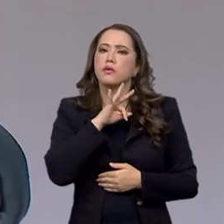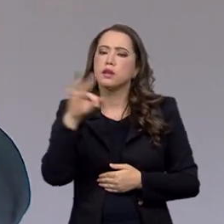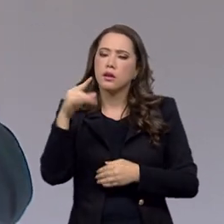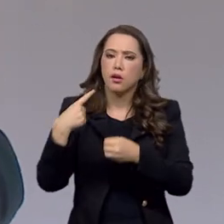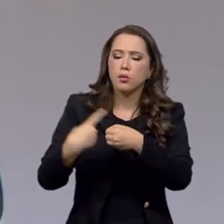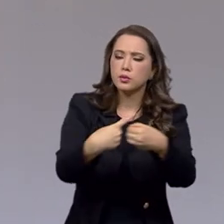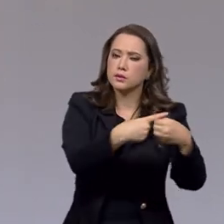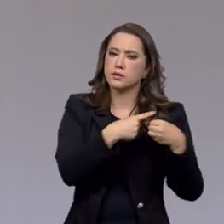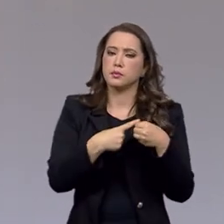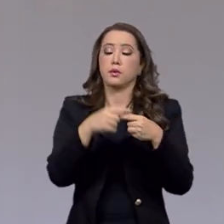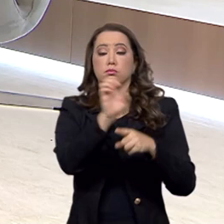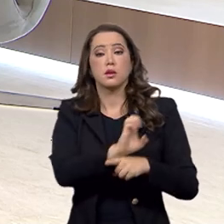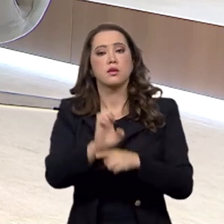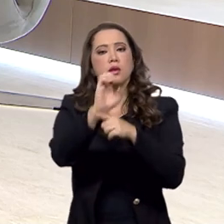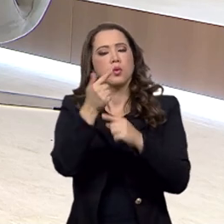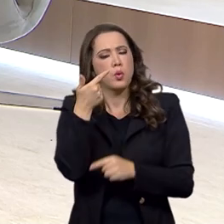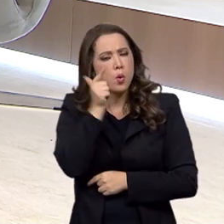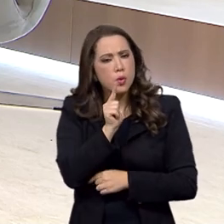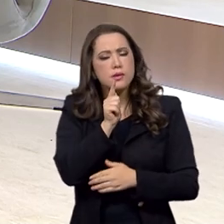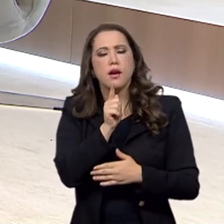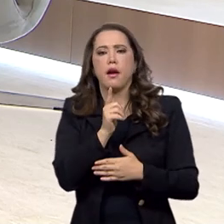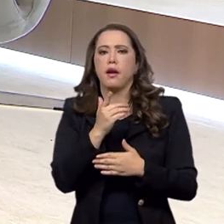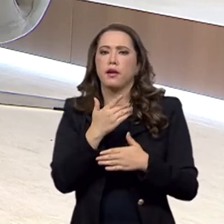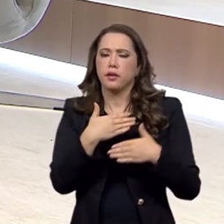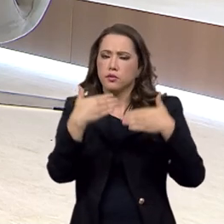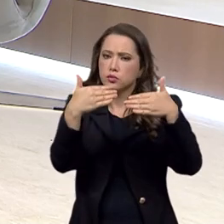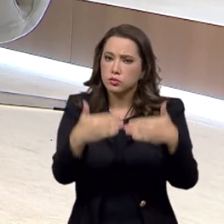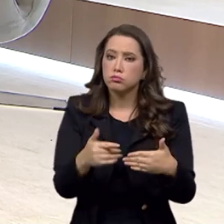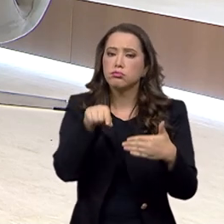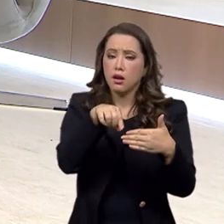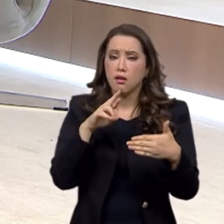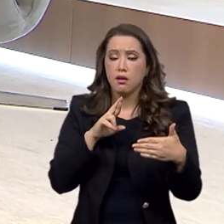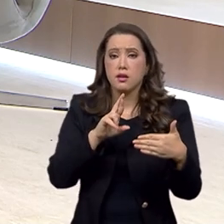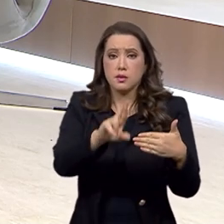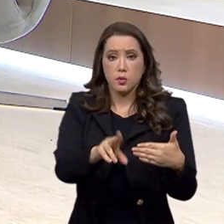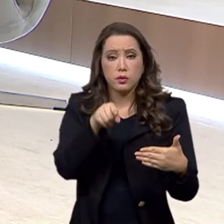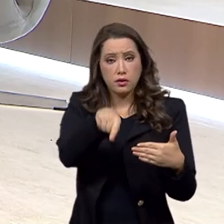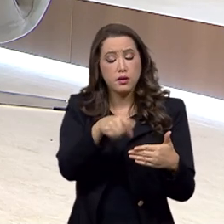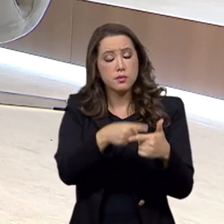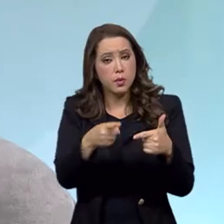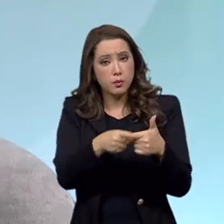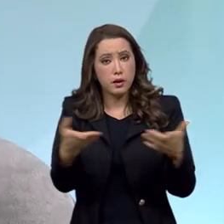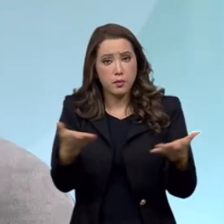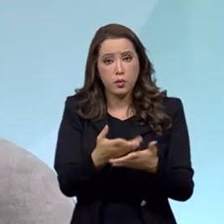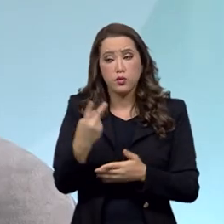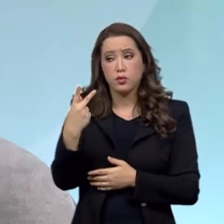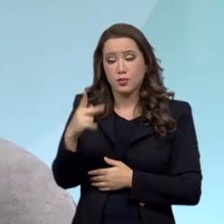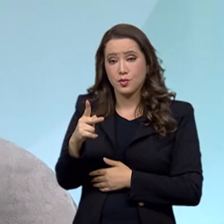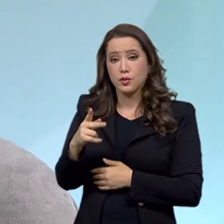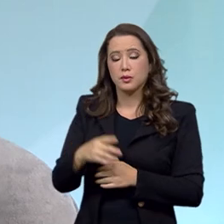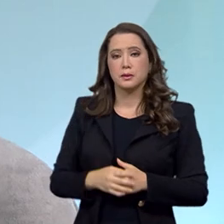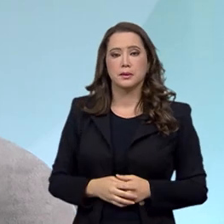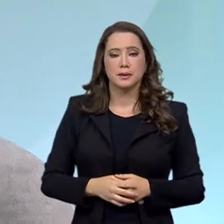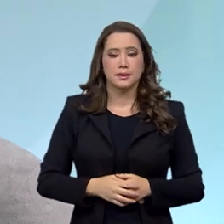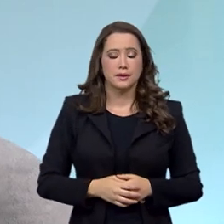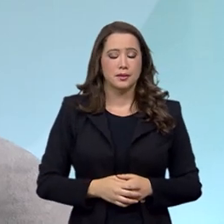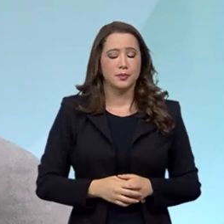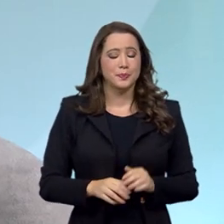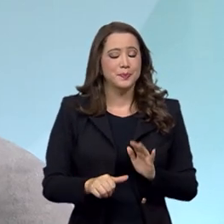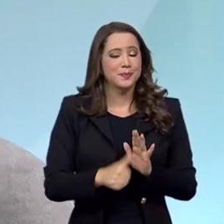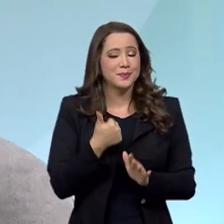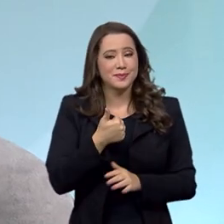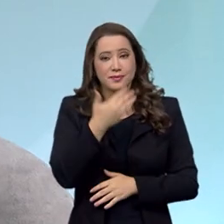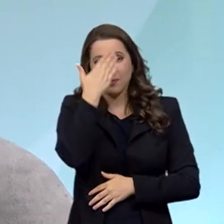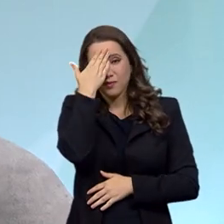estadual, estão conseguindo enfrentar essa problemática na visão do senhor? Bom, primeiro eu quero agradecer o